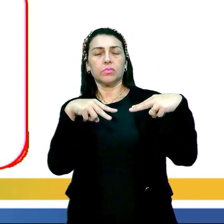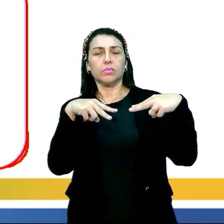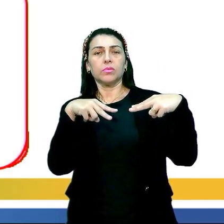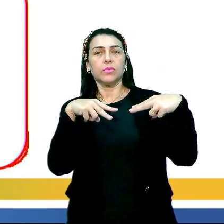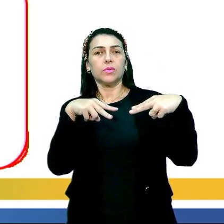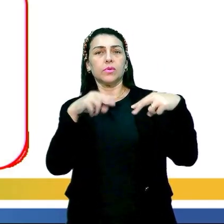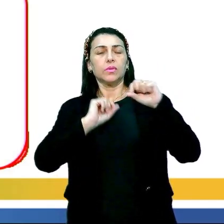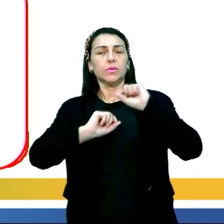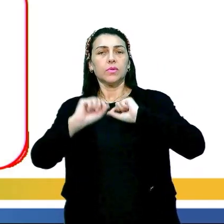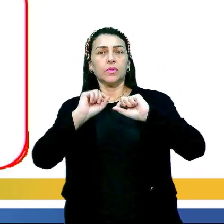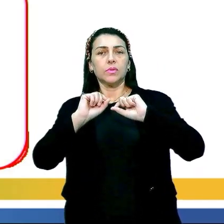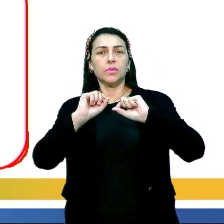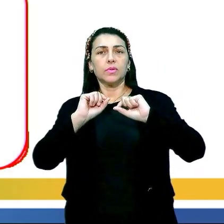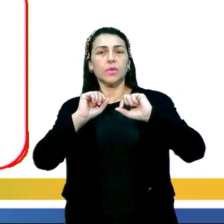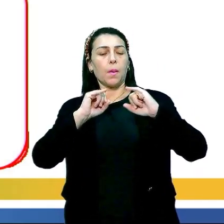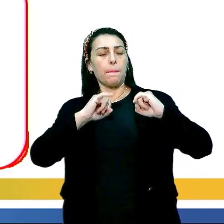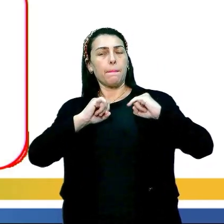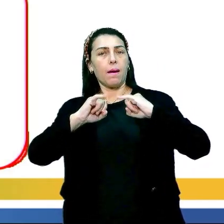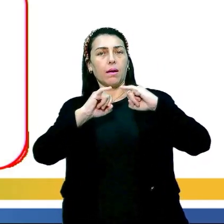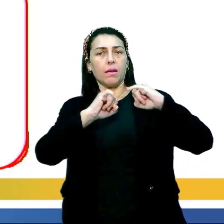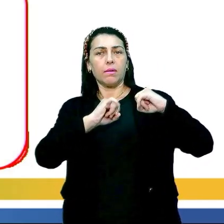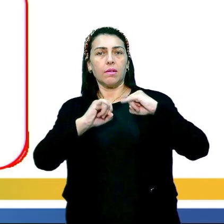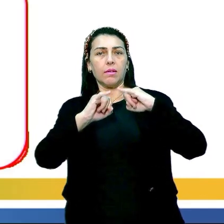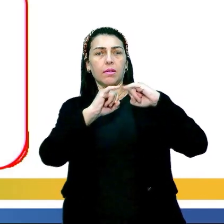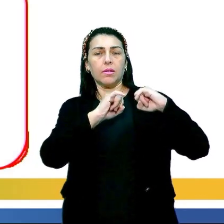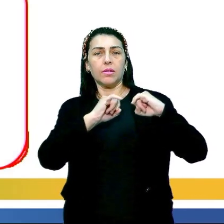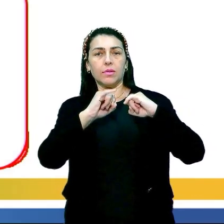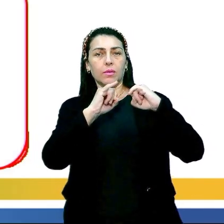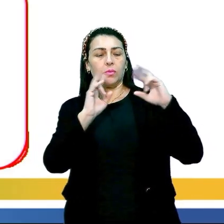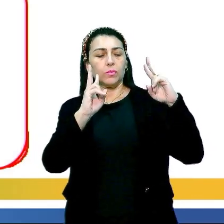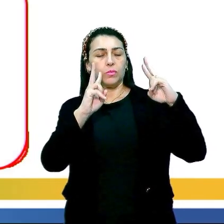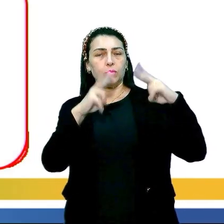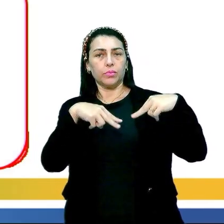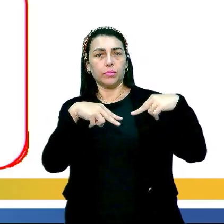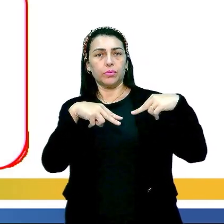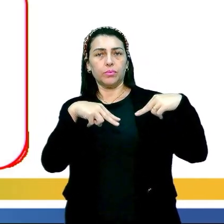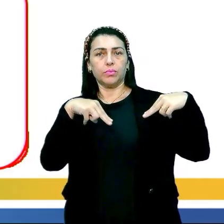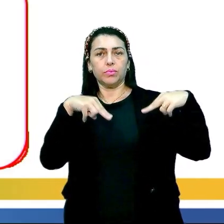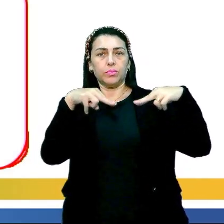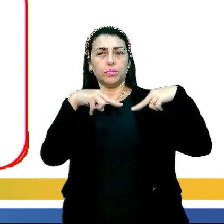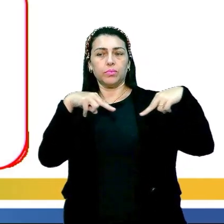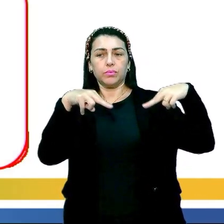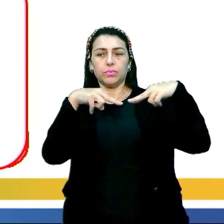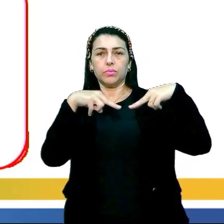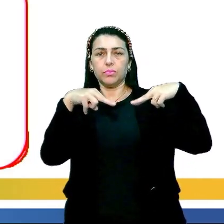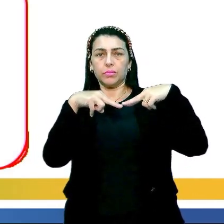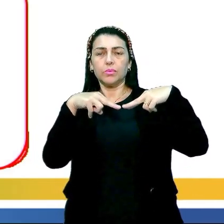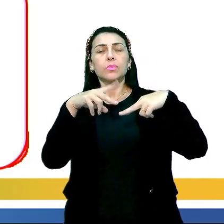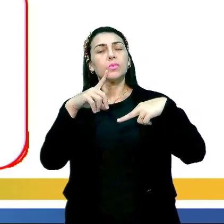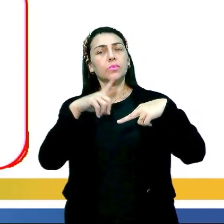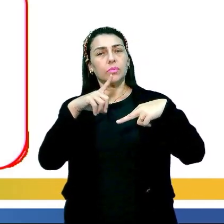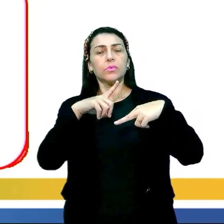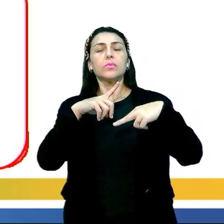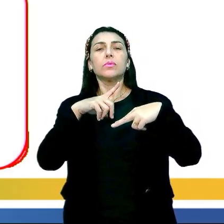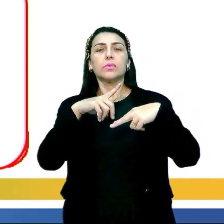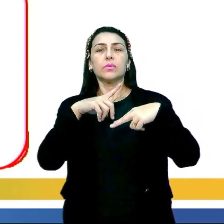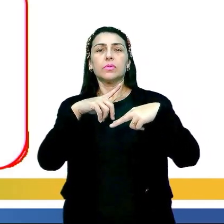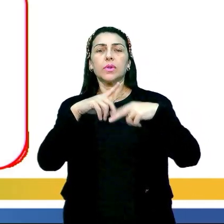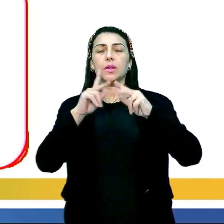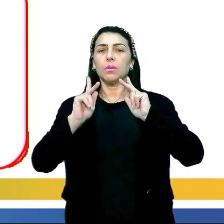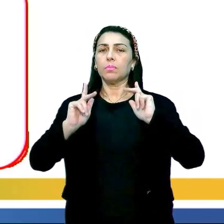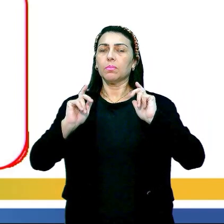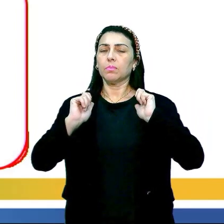como se eles estivessem se paquerando ali, né, um ao outro ali. Então, há essa conduta, né, de